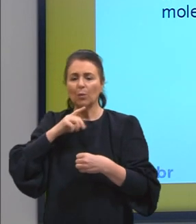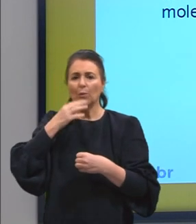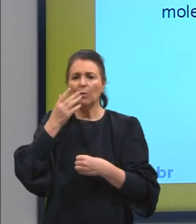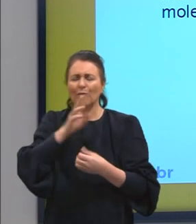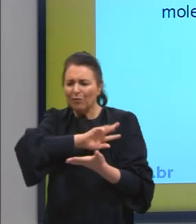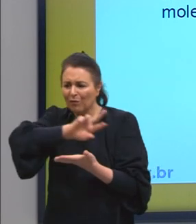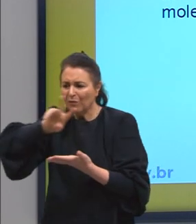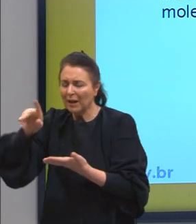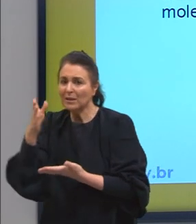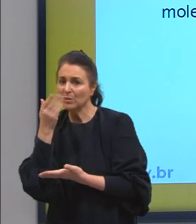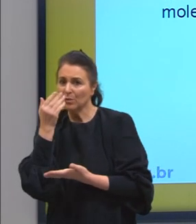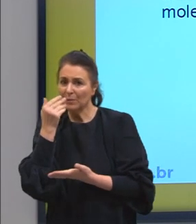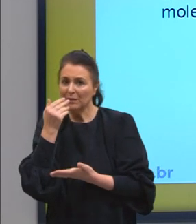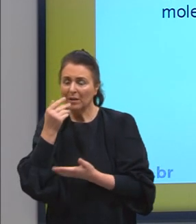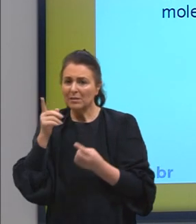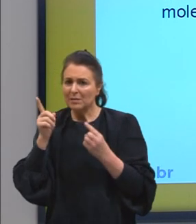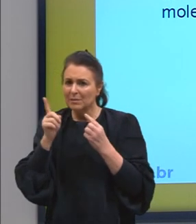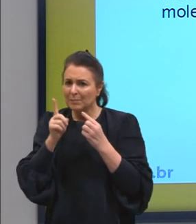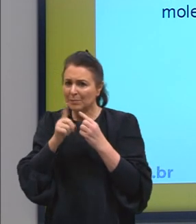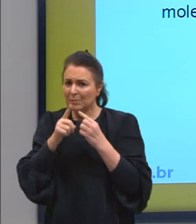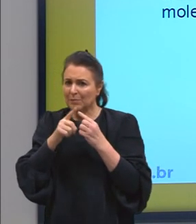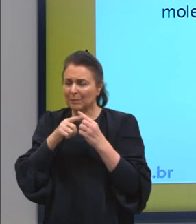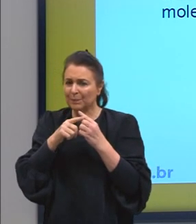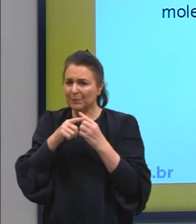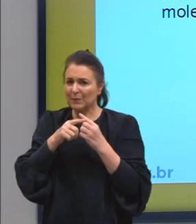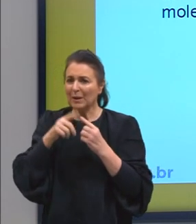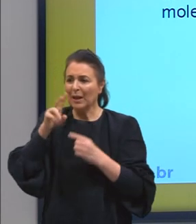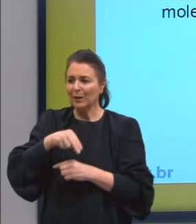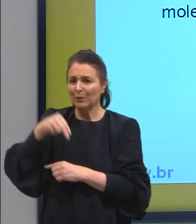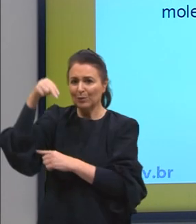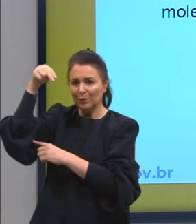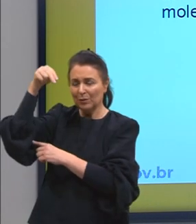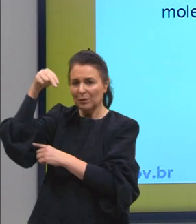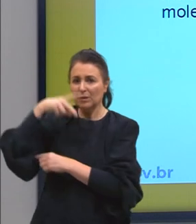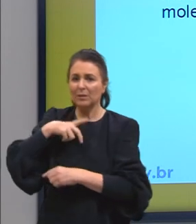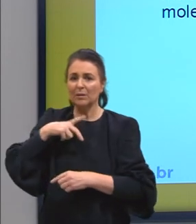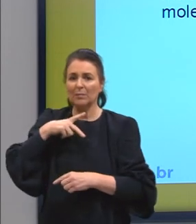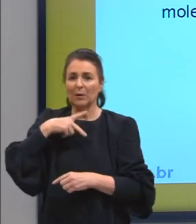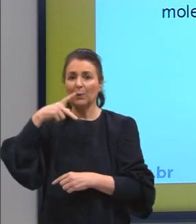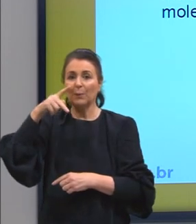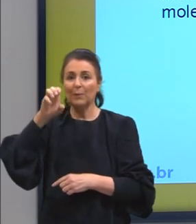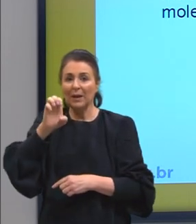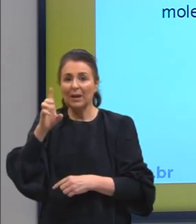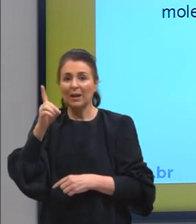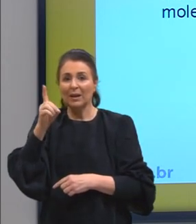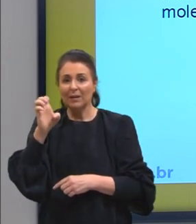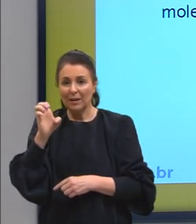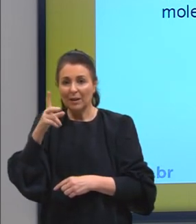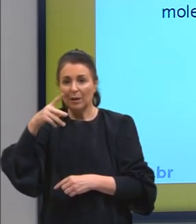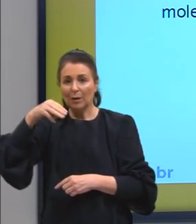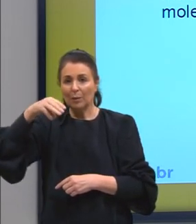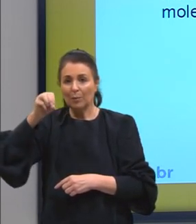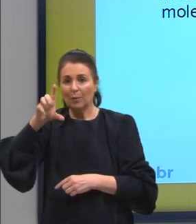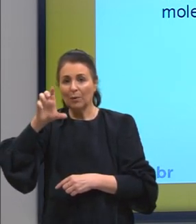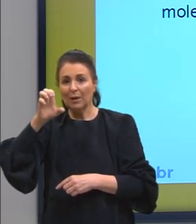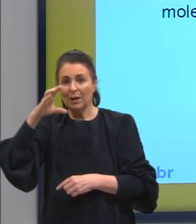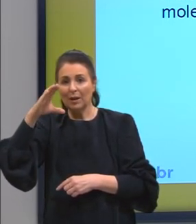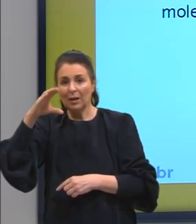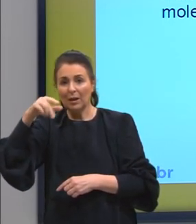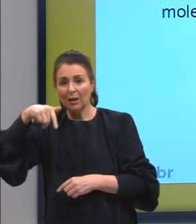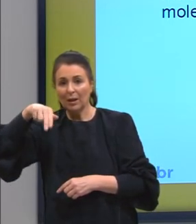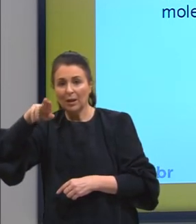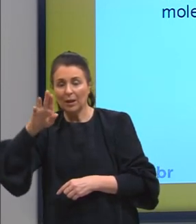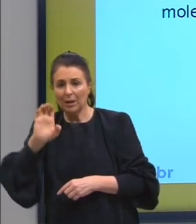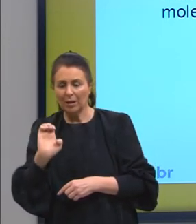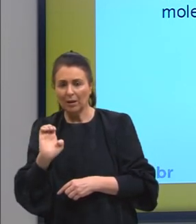incorporadas à nossa culinária, né? Em relação ao pé de moleque, há uma explicação, talvez, em